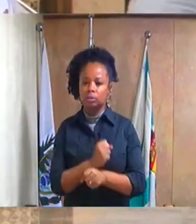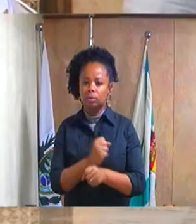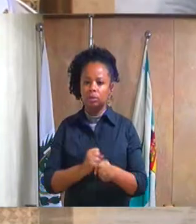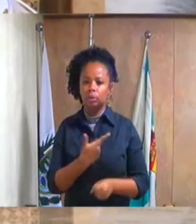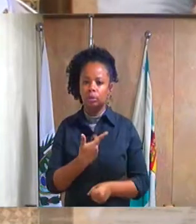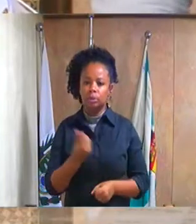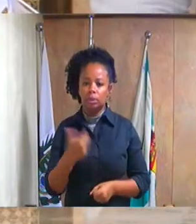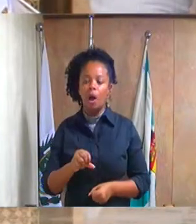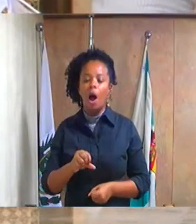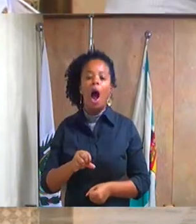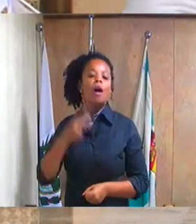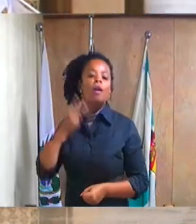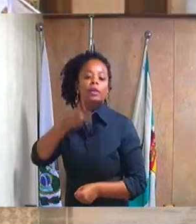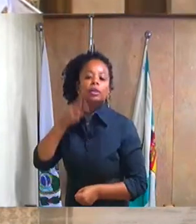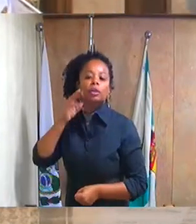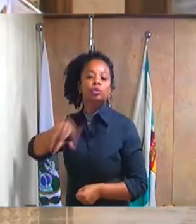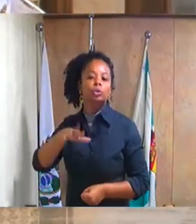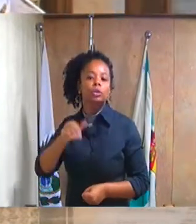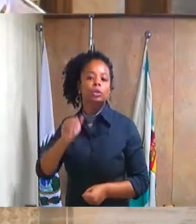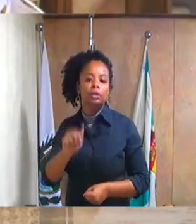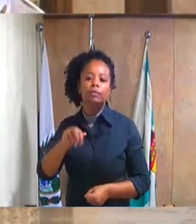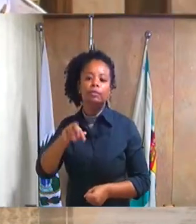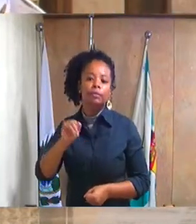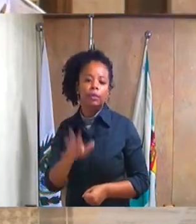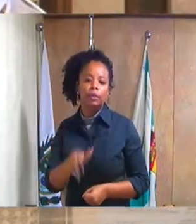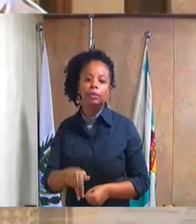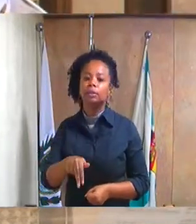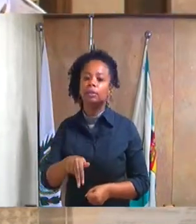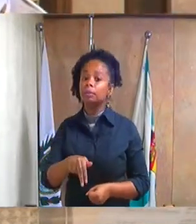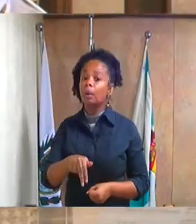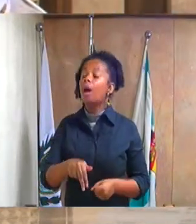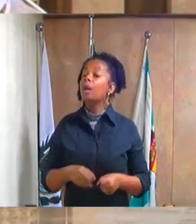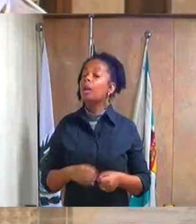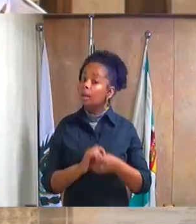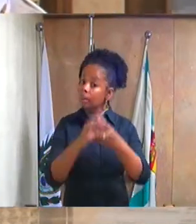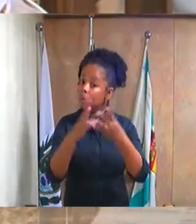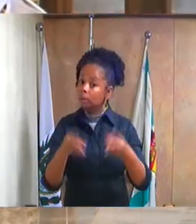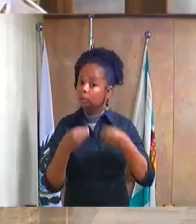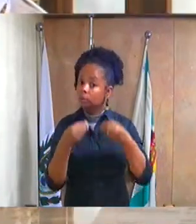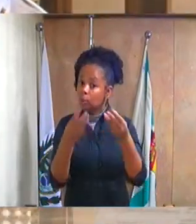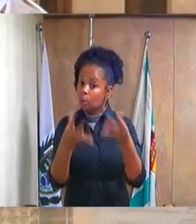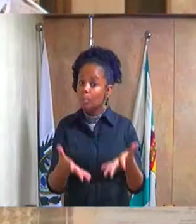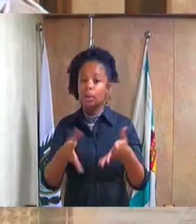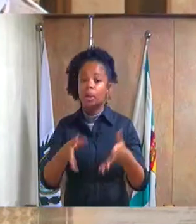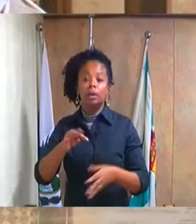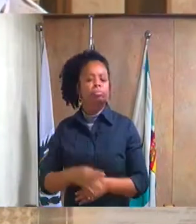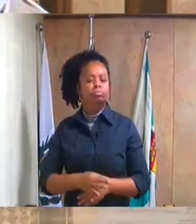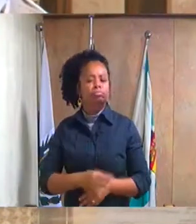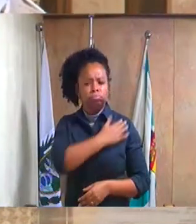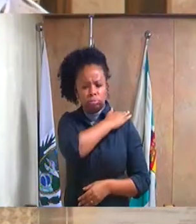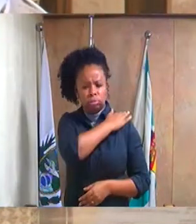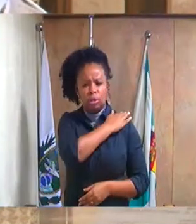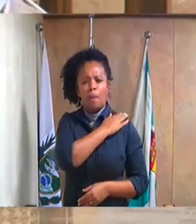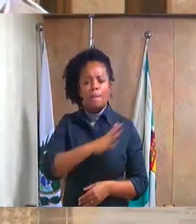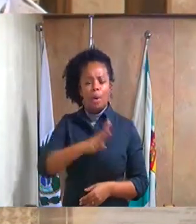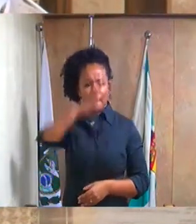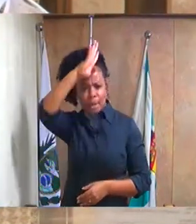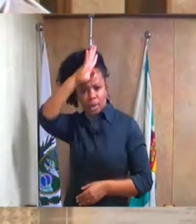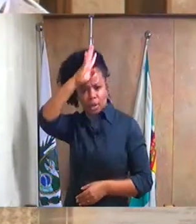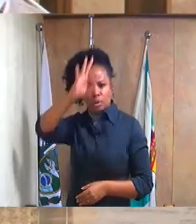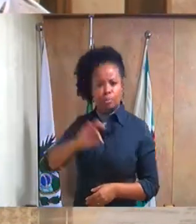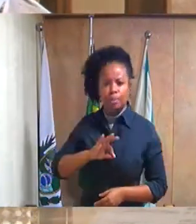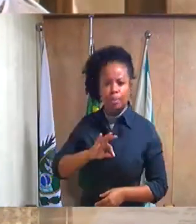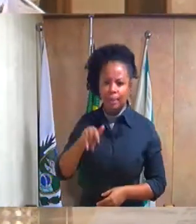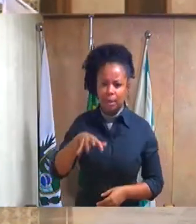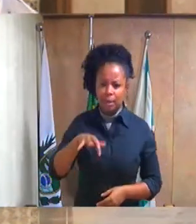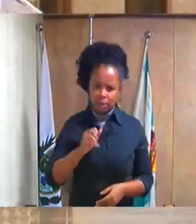excelentíssima senhora vereadora Juliana Fante Alves, outorgando ao justiço do senhor tenente coronel, bombeiro militar Carlos Roberto da